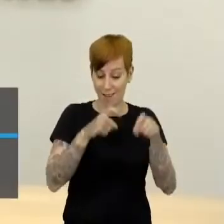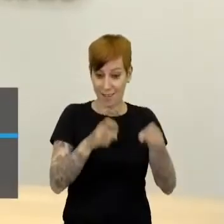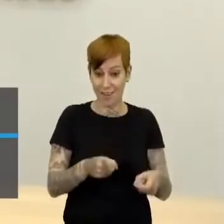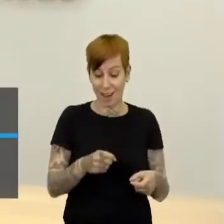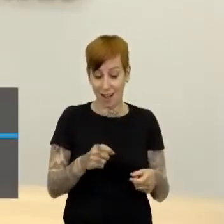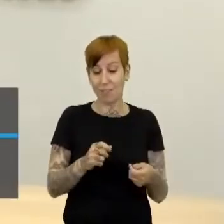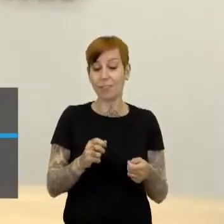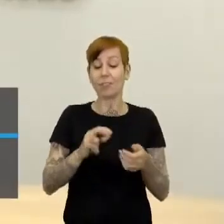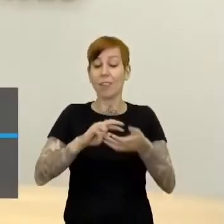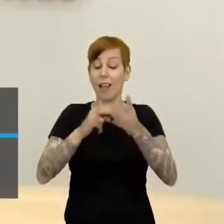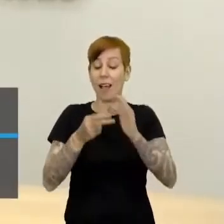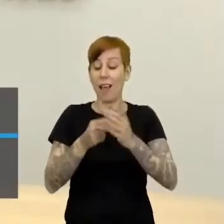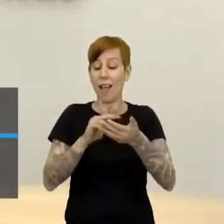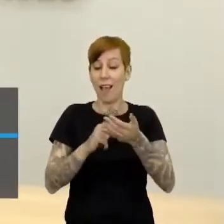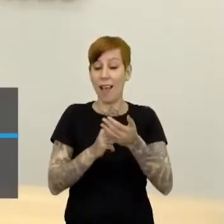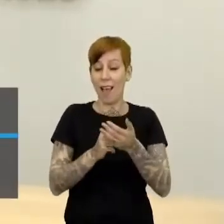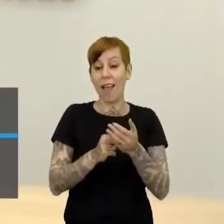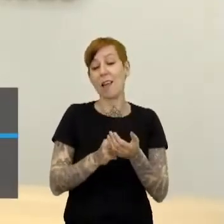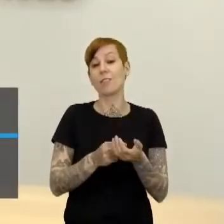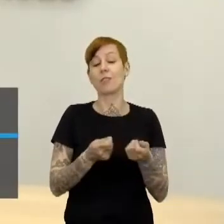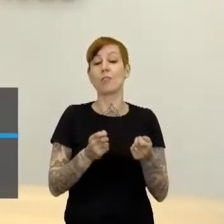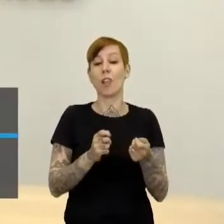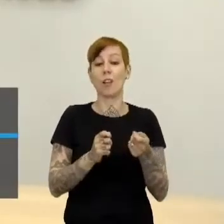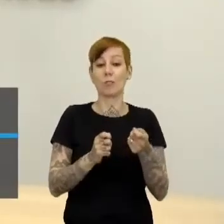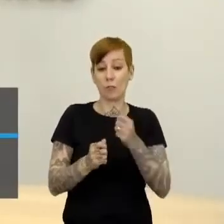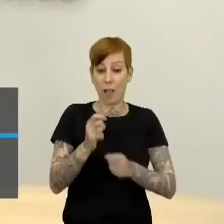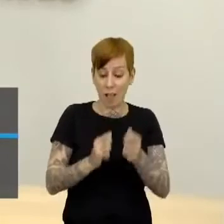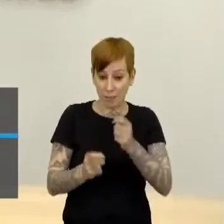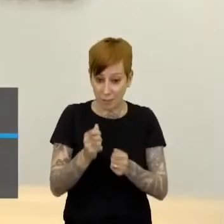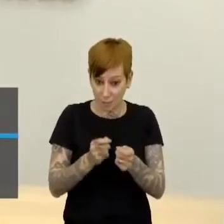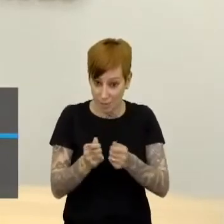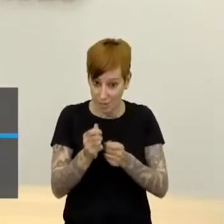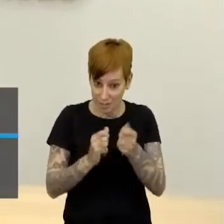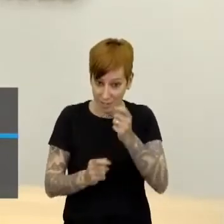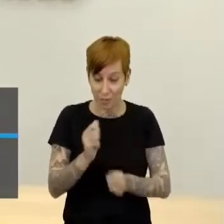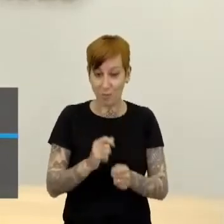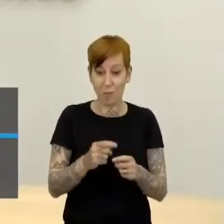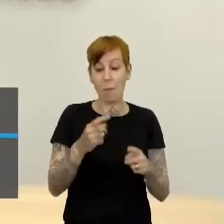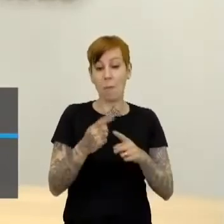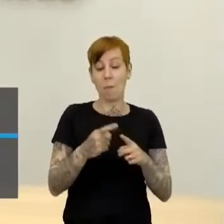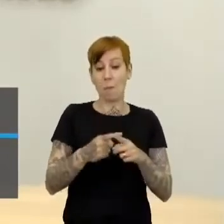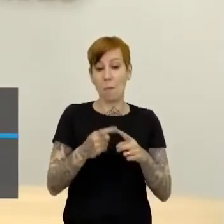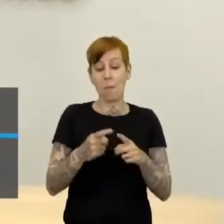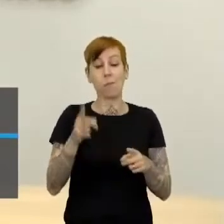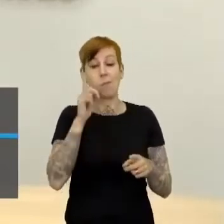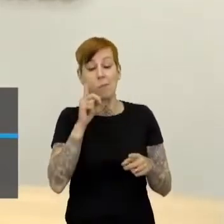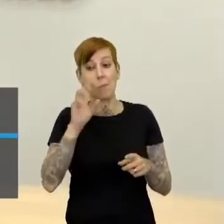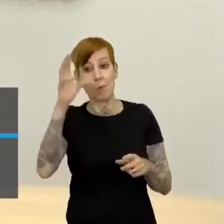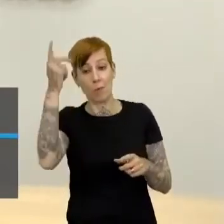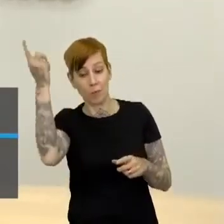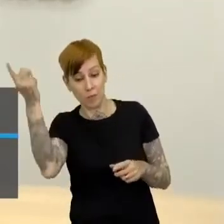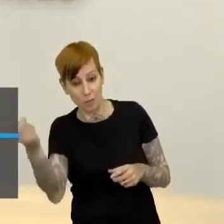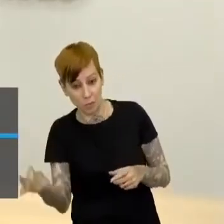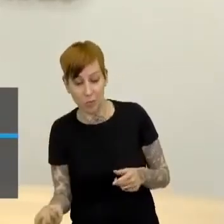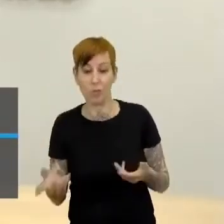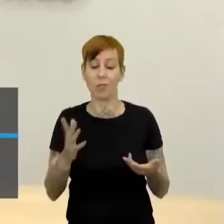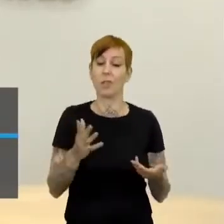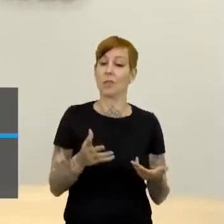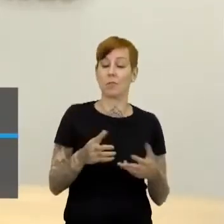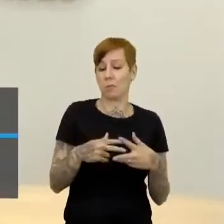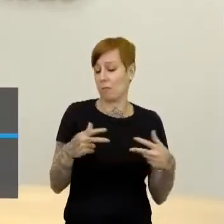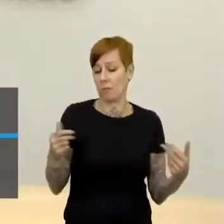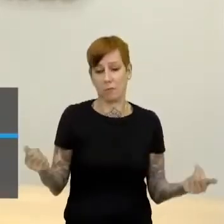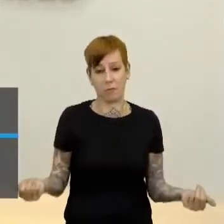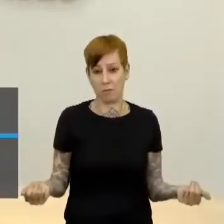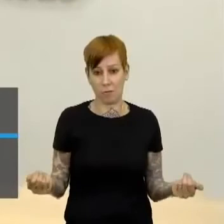aconteceu na Europa, aconteceu no Japão. Então, ceder terra para a produção familiar camponesa é uma